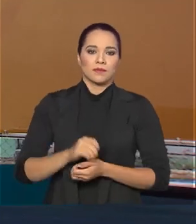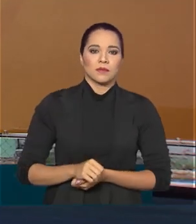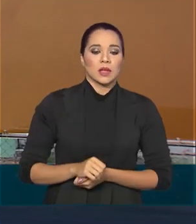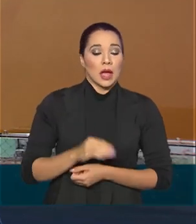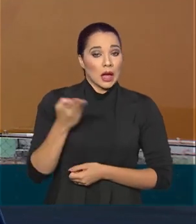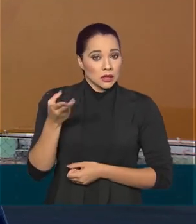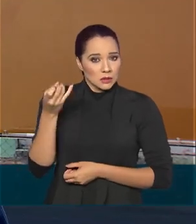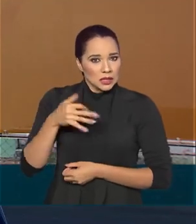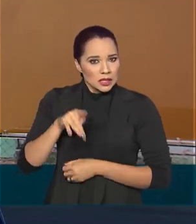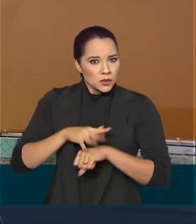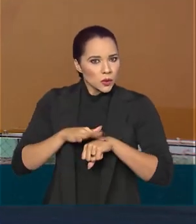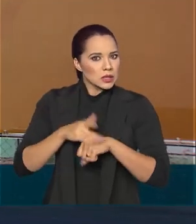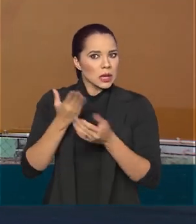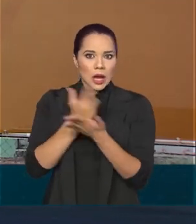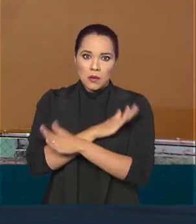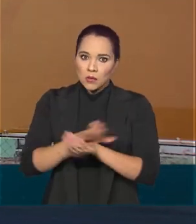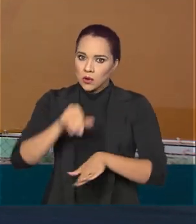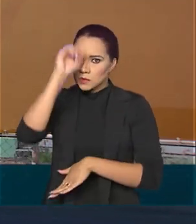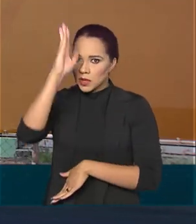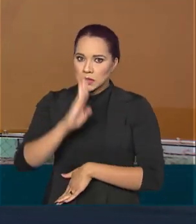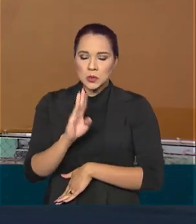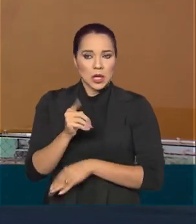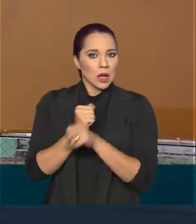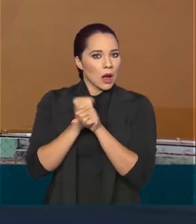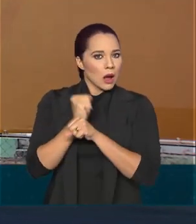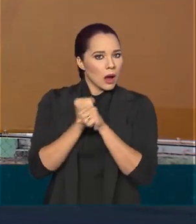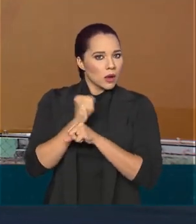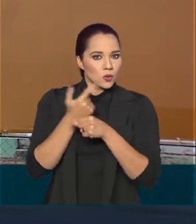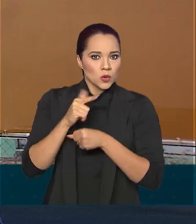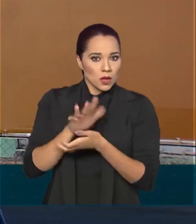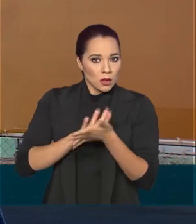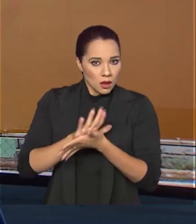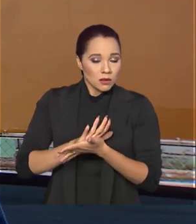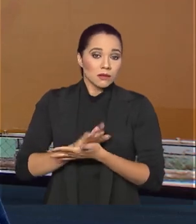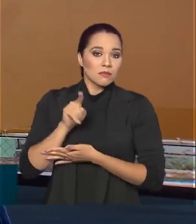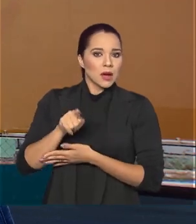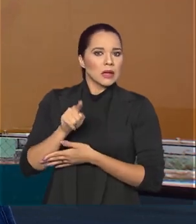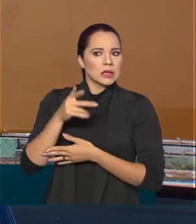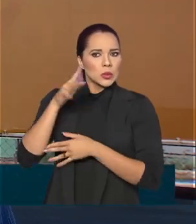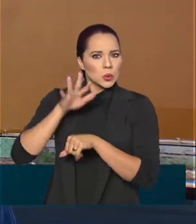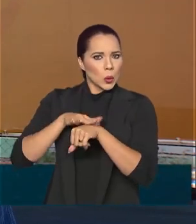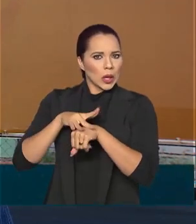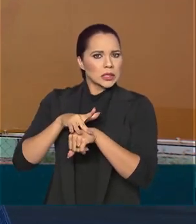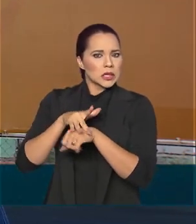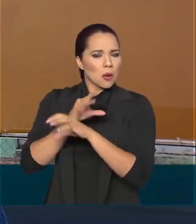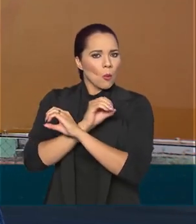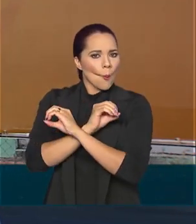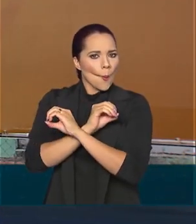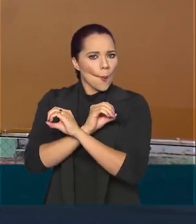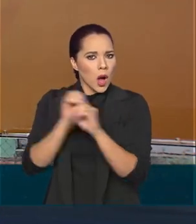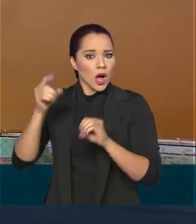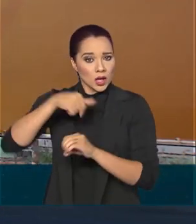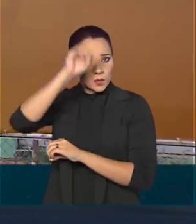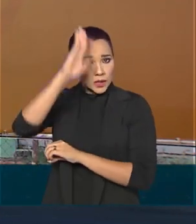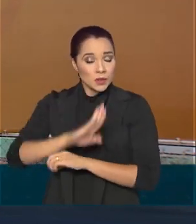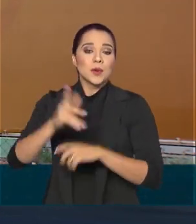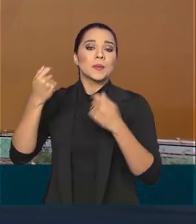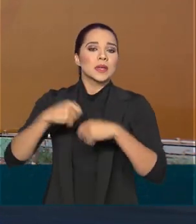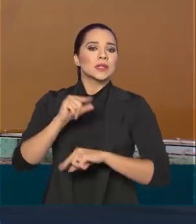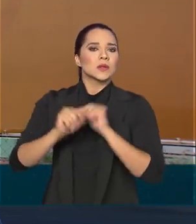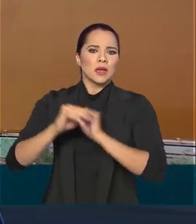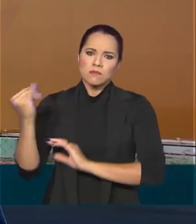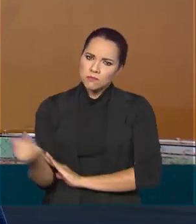no Brasil. A gente faz muitos anos que não temos casos no Brasil. E para mantermos essa doença sem circulação no país, é preciso